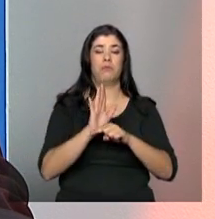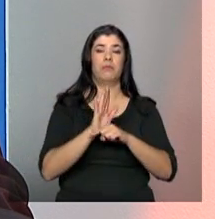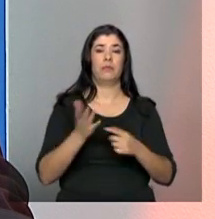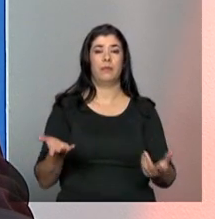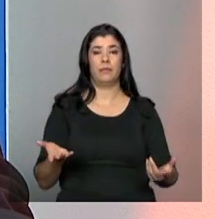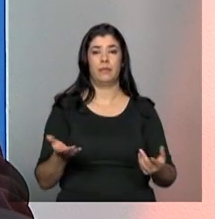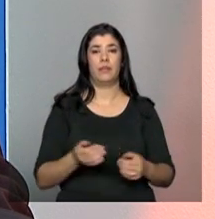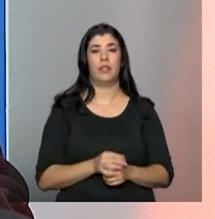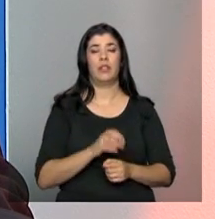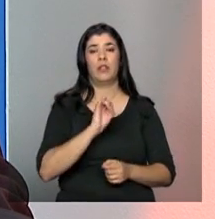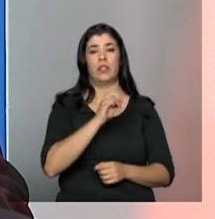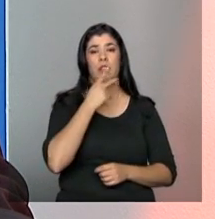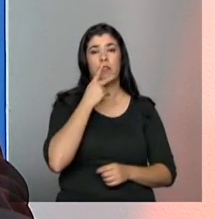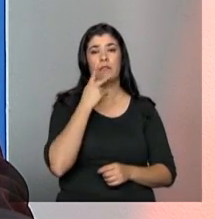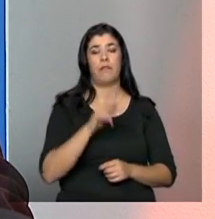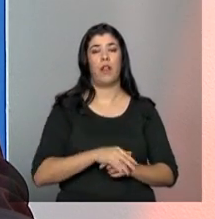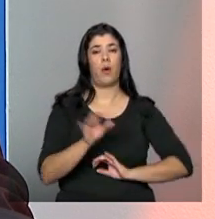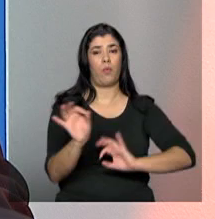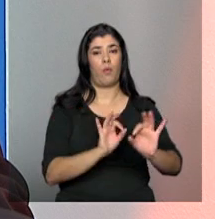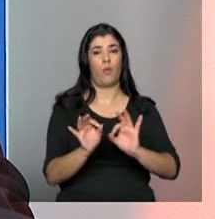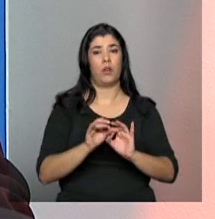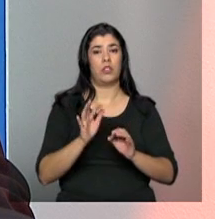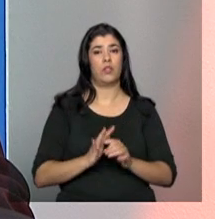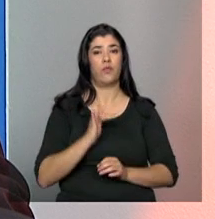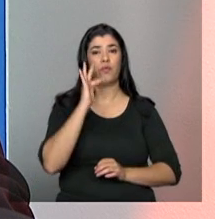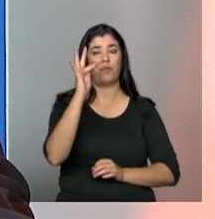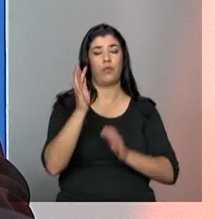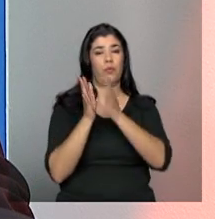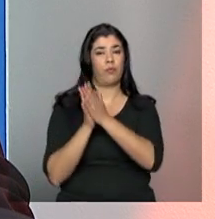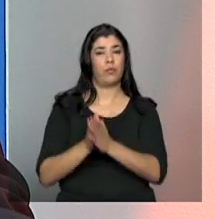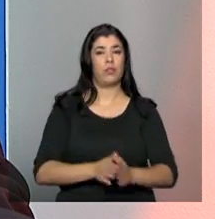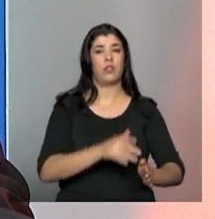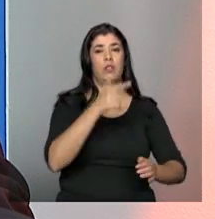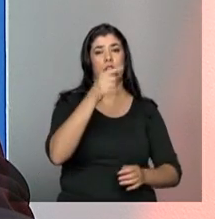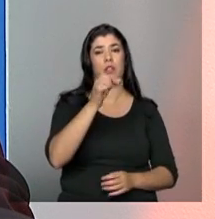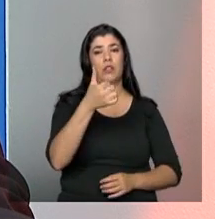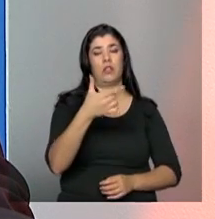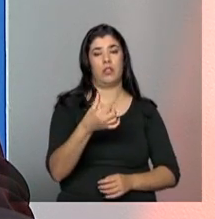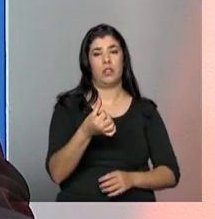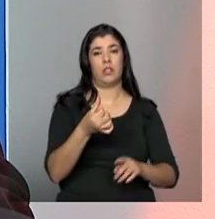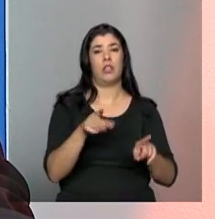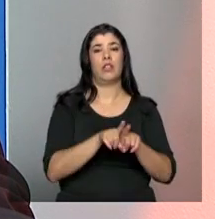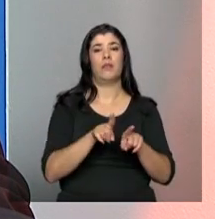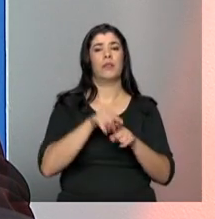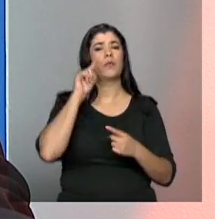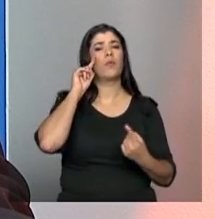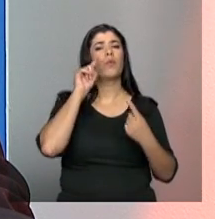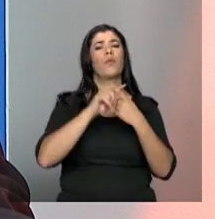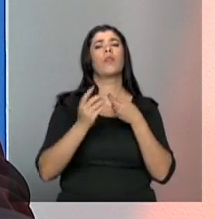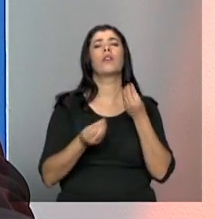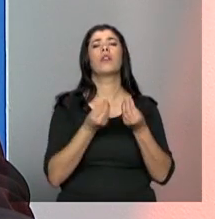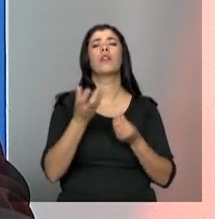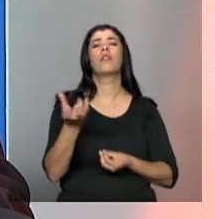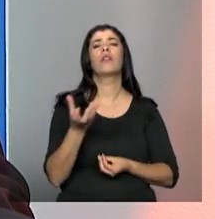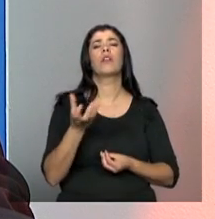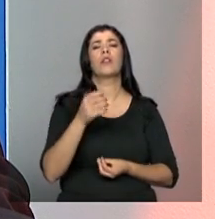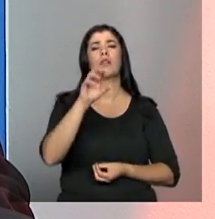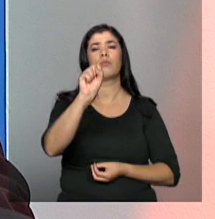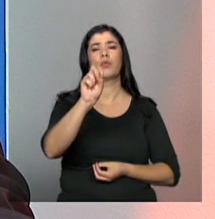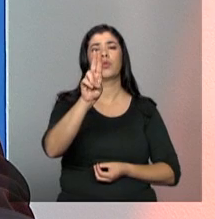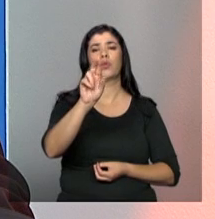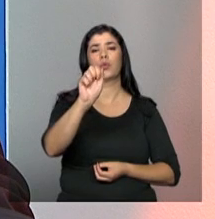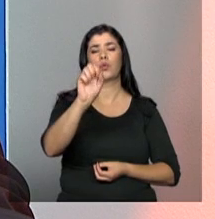os SUAS de vez em uma 2026 parece um tema meio utópico, mas nós colocamos nessa dinâmica de pensar mesmo como nós queremos um SUAS diferente